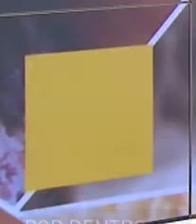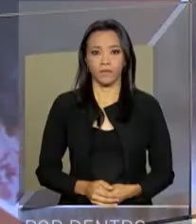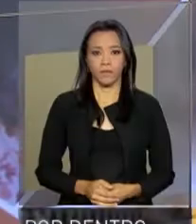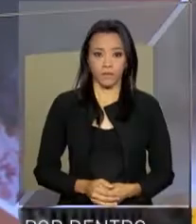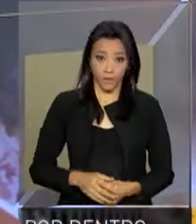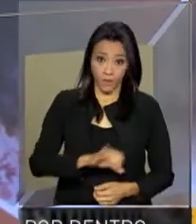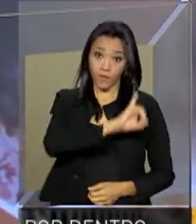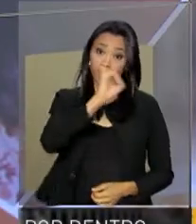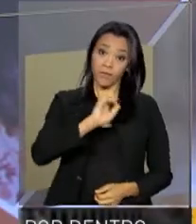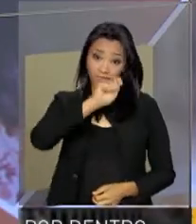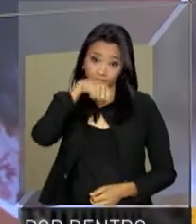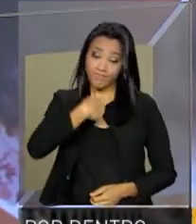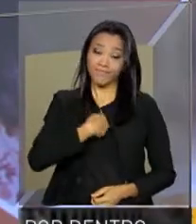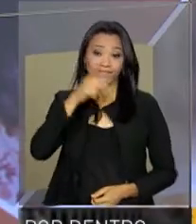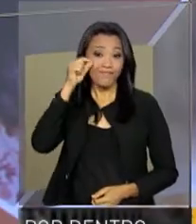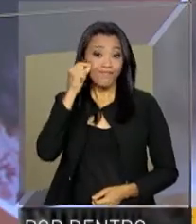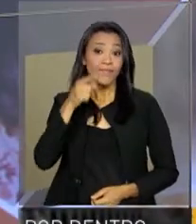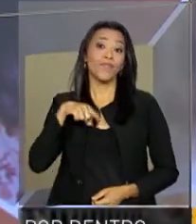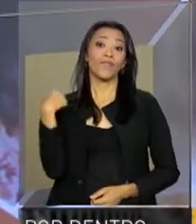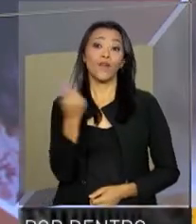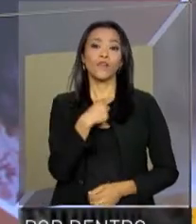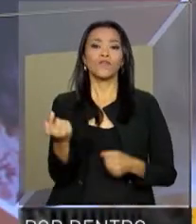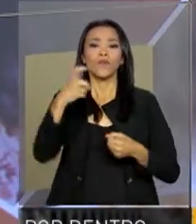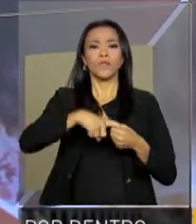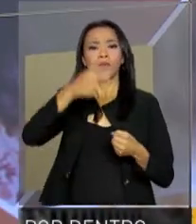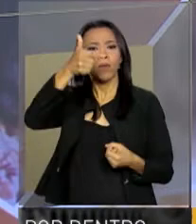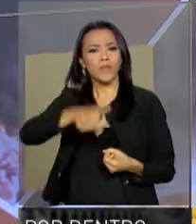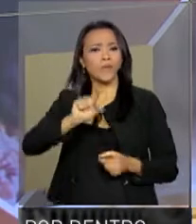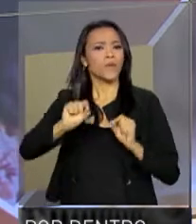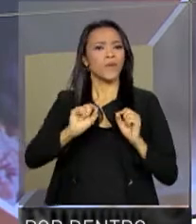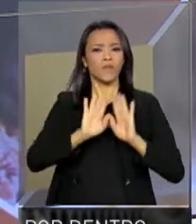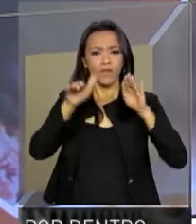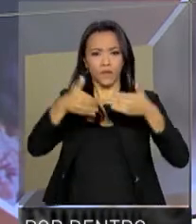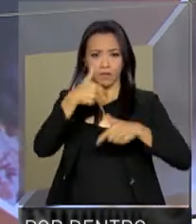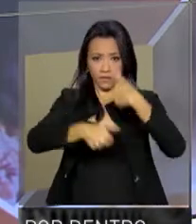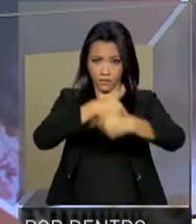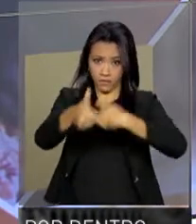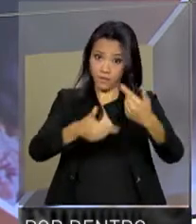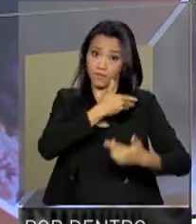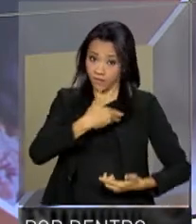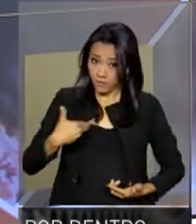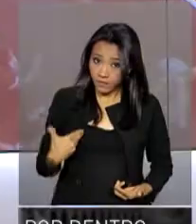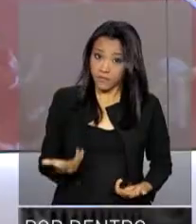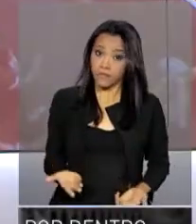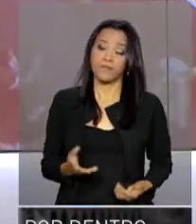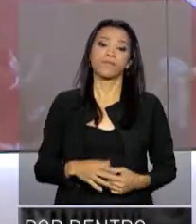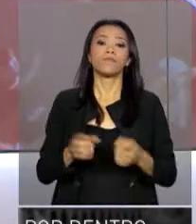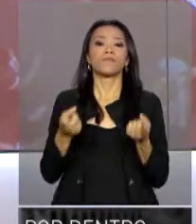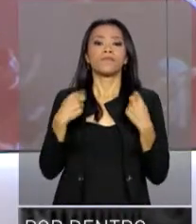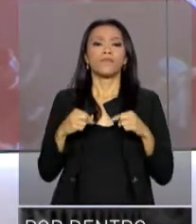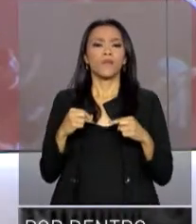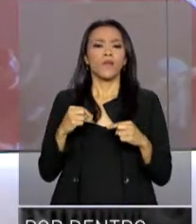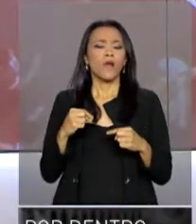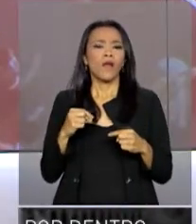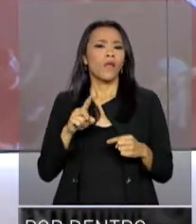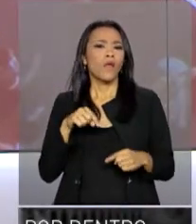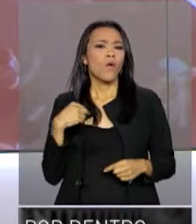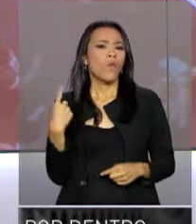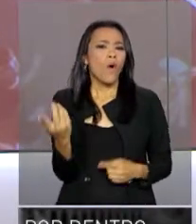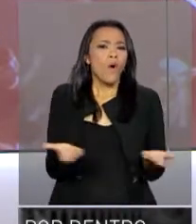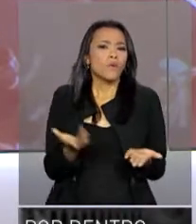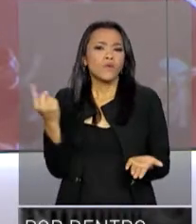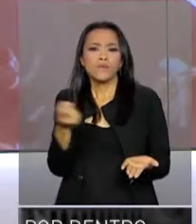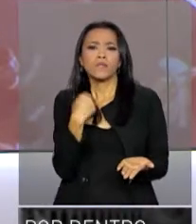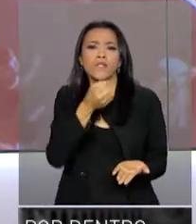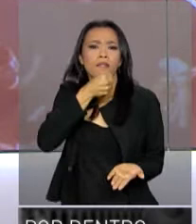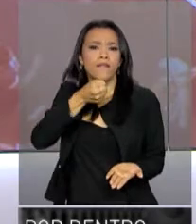Olá, eu sou Renata Corsini e estamos de volta com mais um programa Por Dentro do Governo. O nosso entrevistado de hoje é